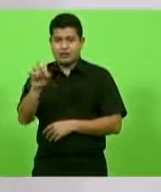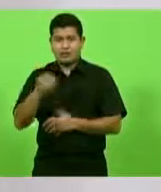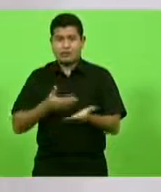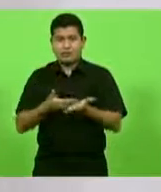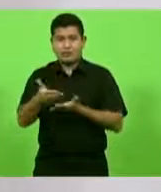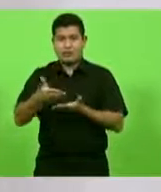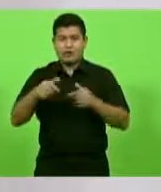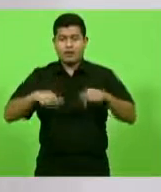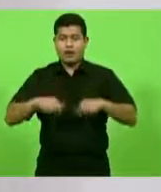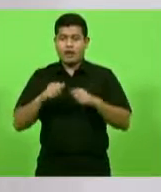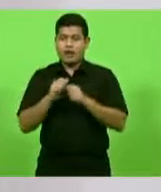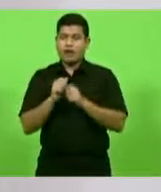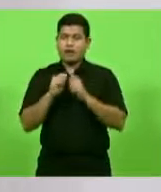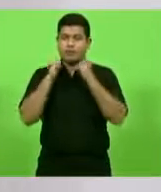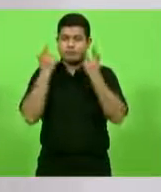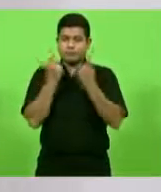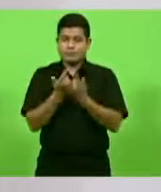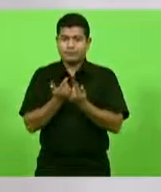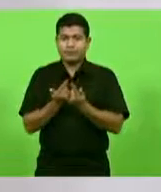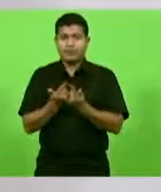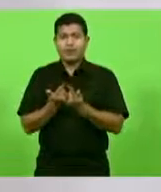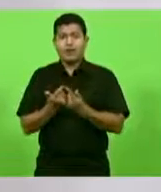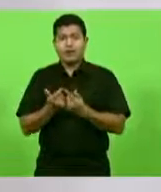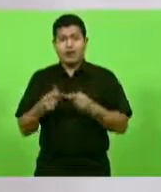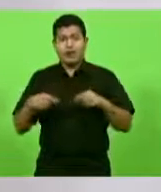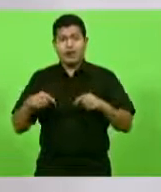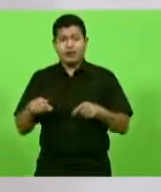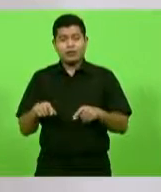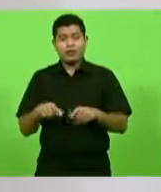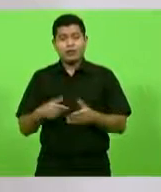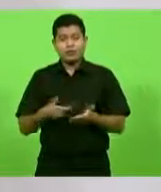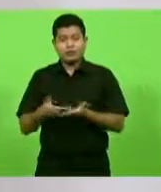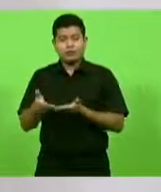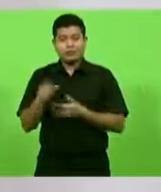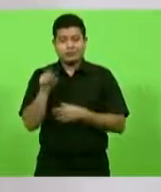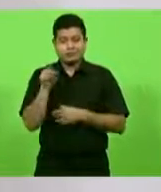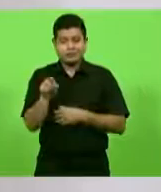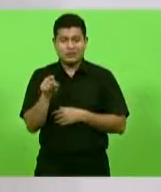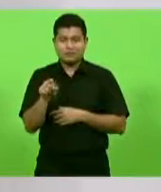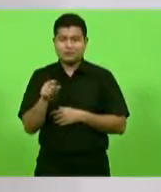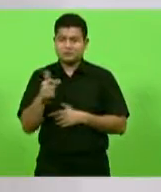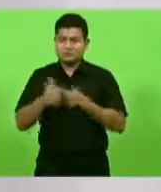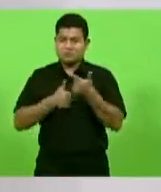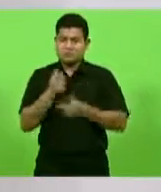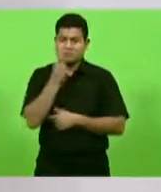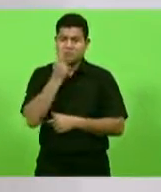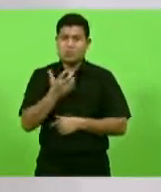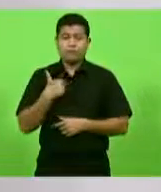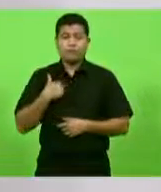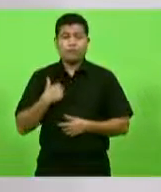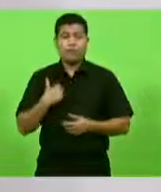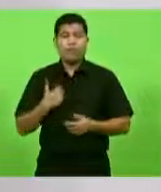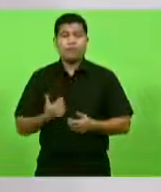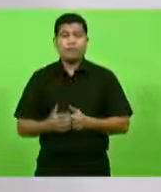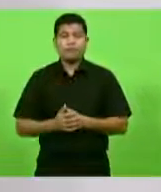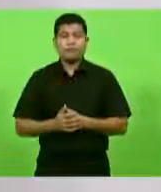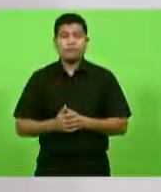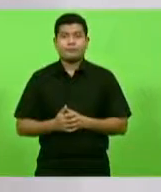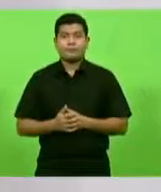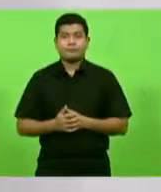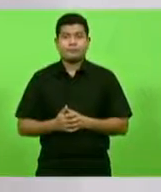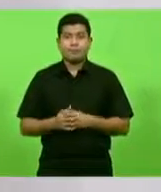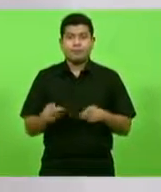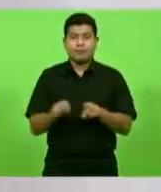grande trabalho naquele município. Hoje pela manhã, depois eu quero falar um pouquinho também do